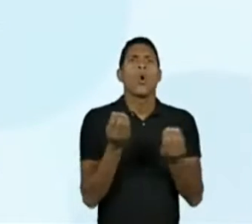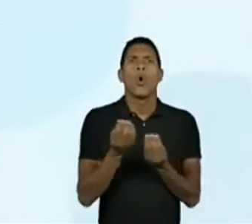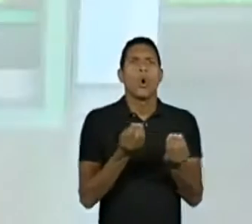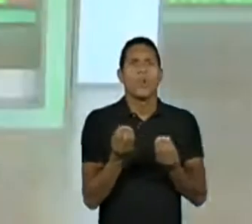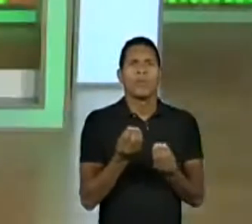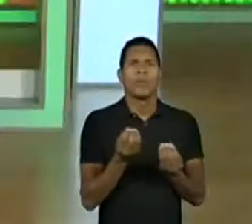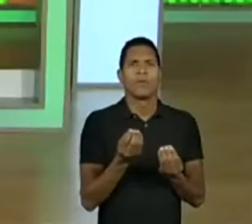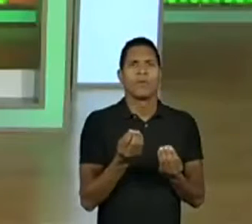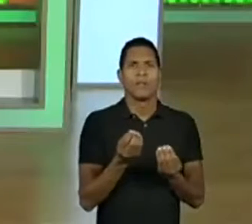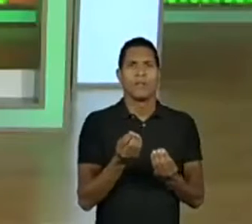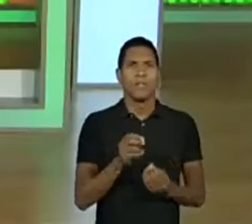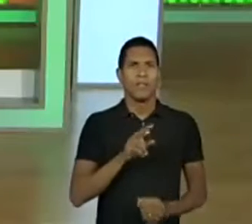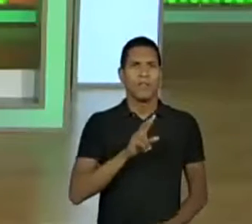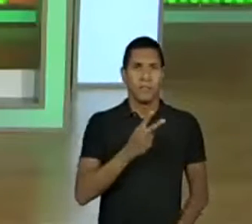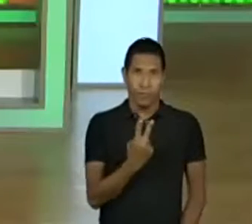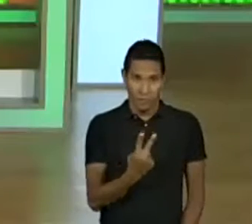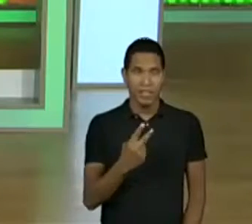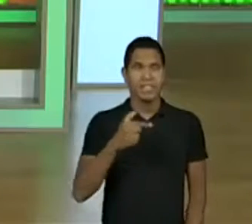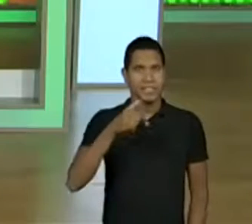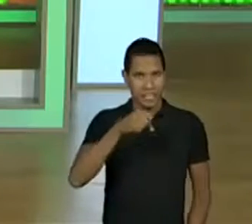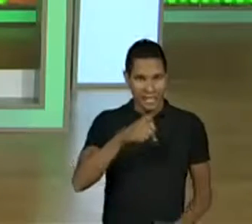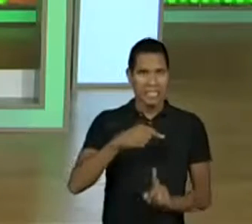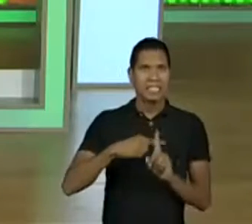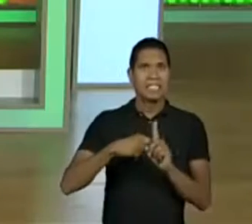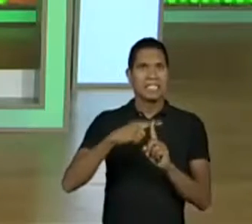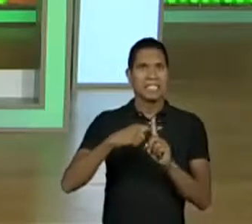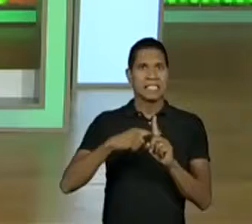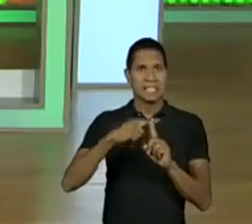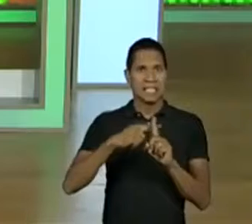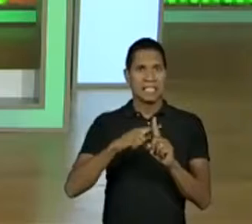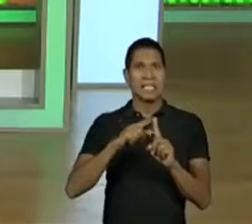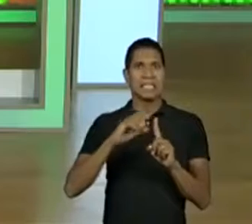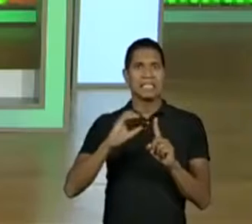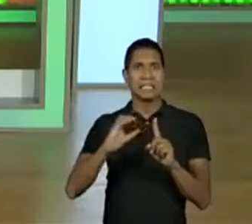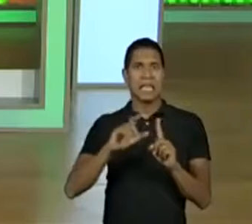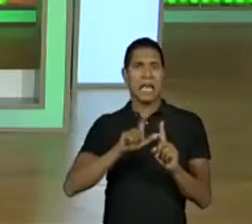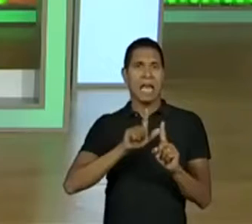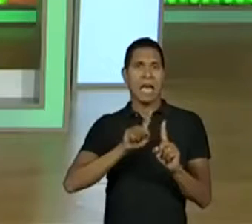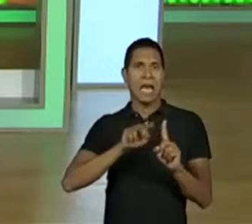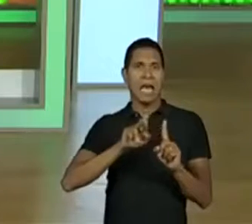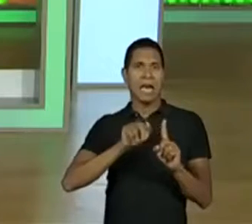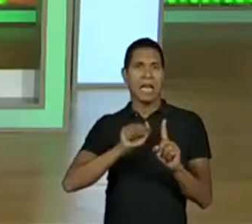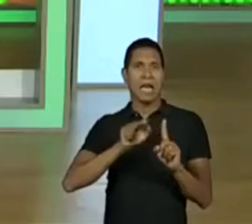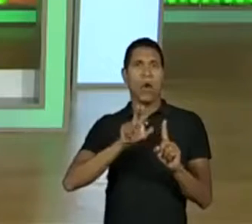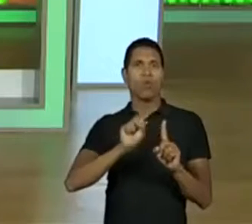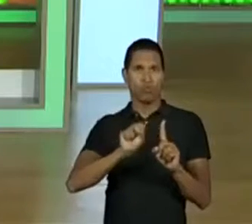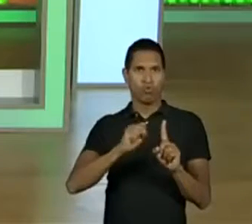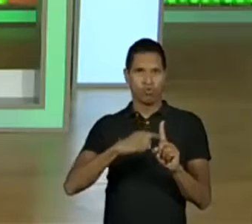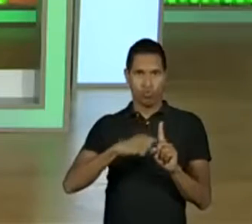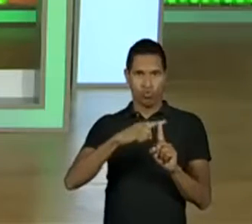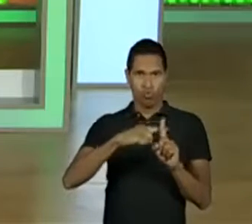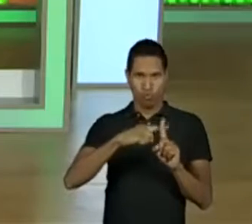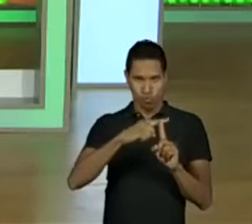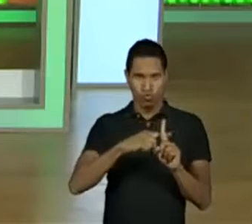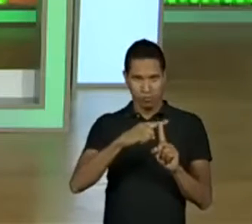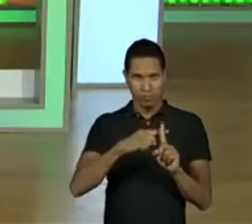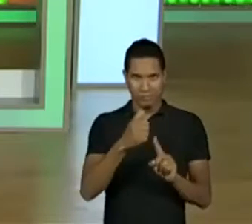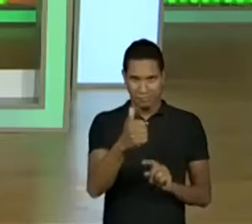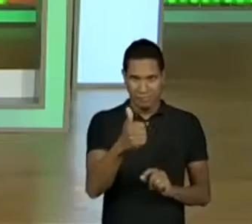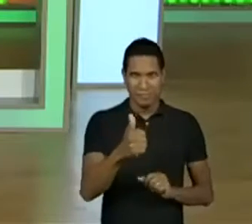27 graus Celsius. Está calor, já apontaram. Eu vou registrar aqui, então.